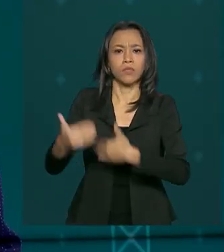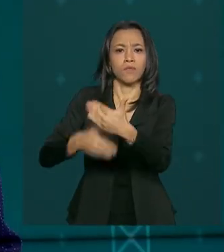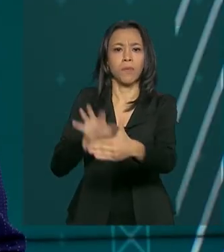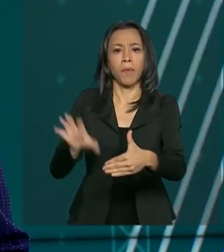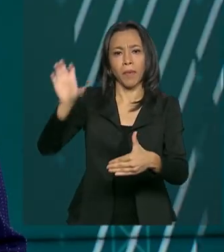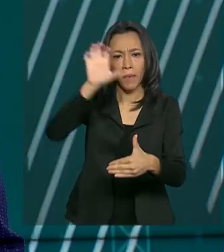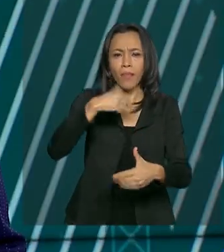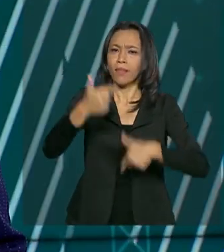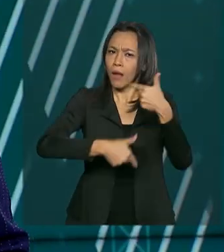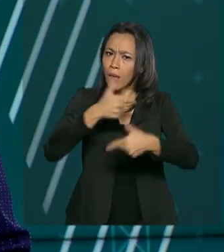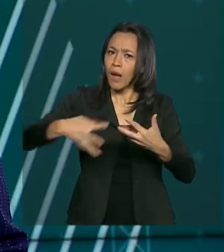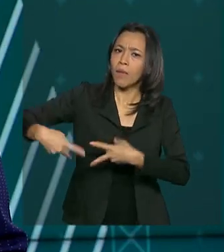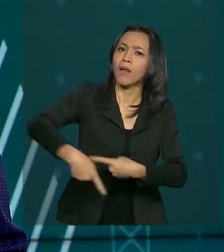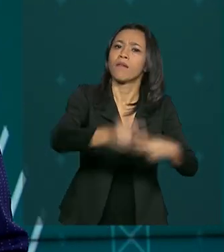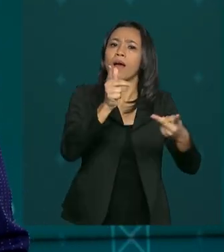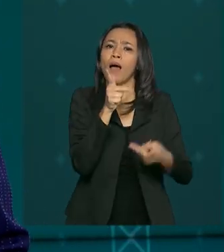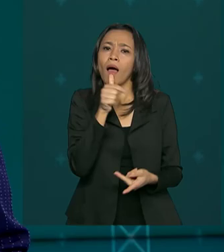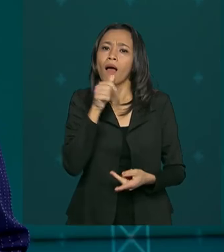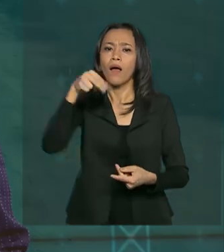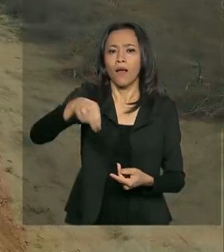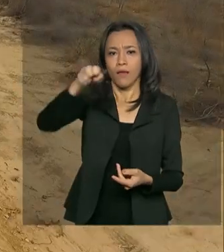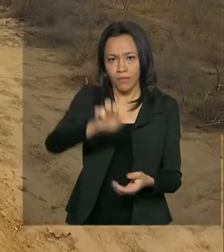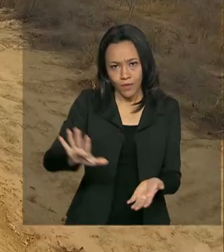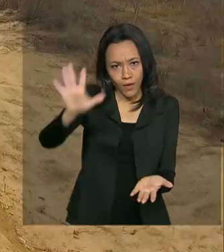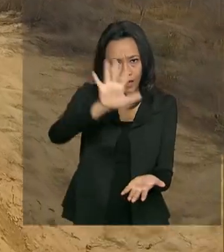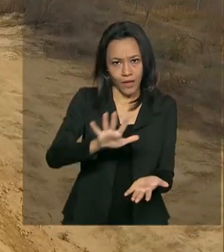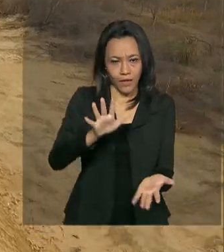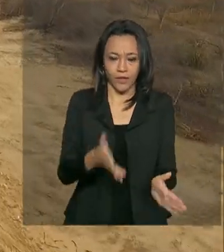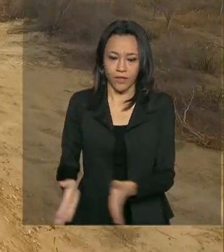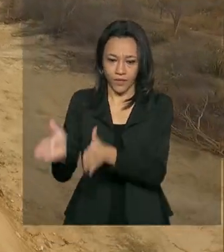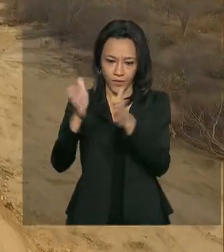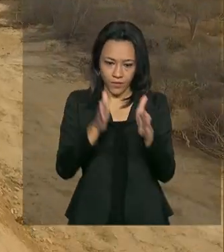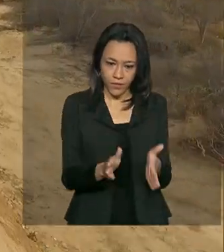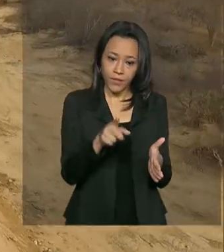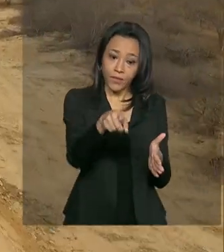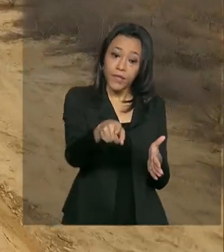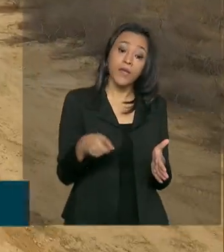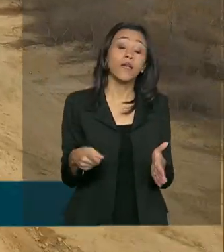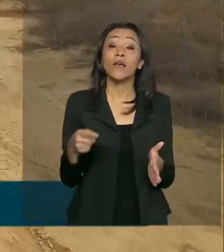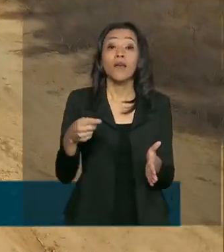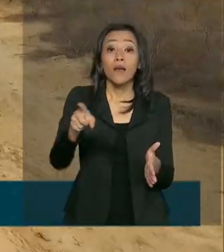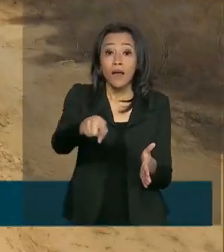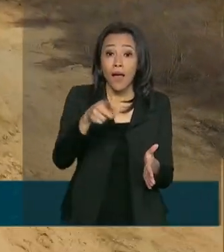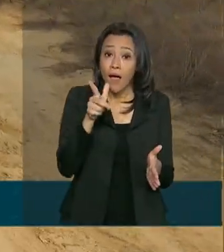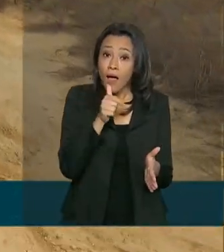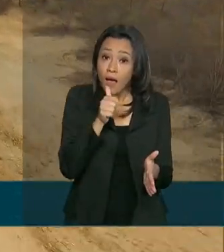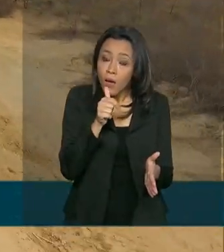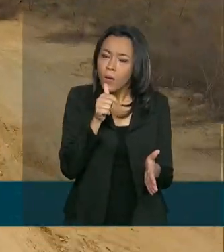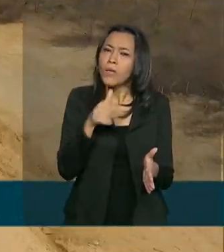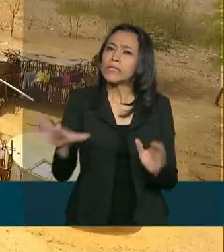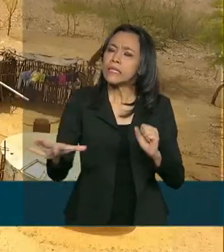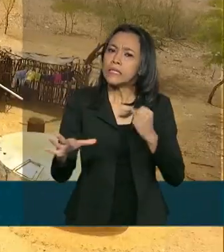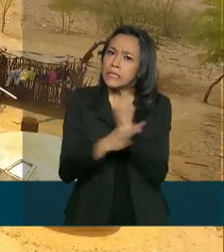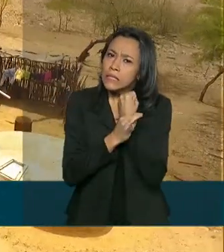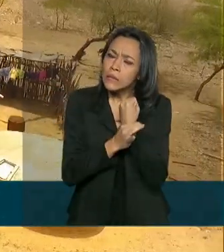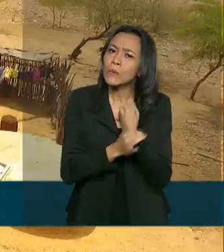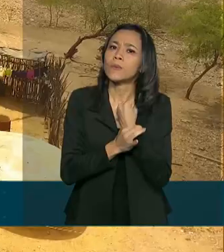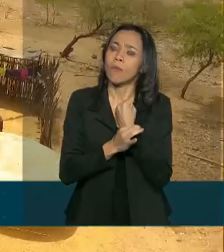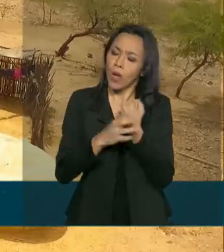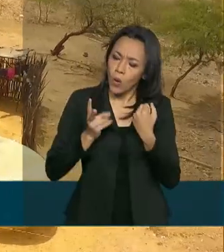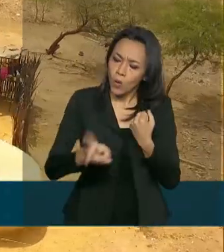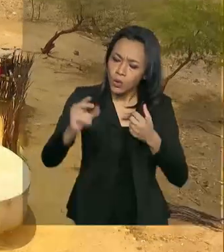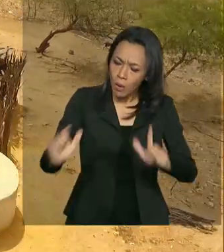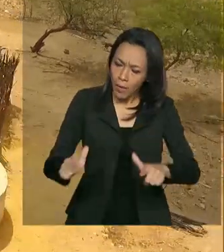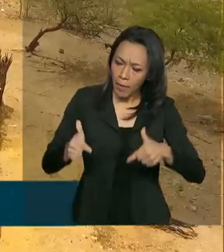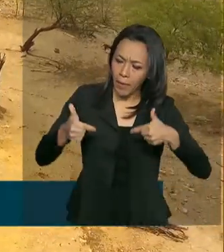hídricos à região nordeste do país. Os recursos garantem a continuidade de empreendimentos para ampliar